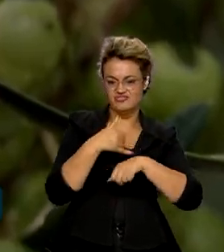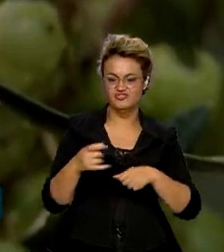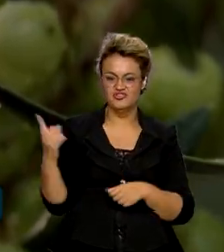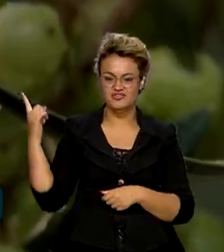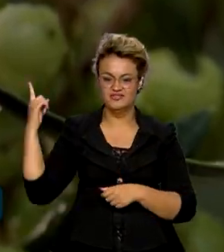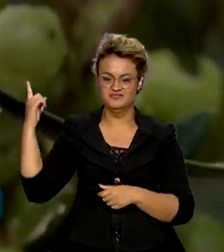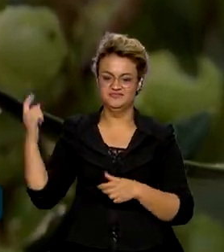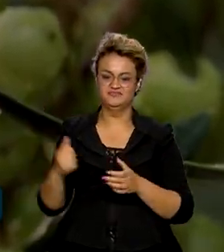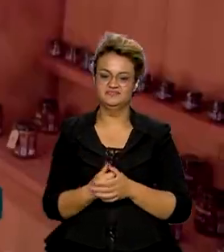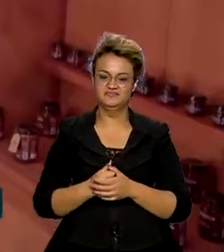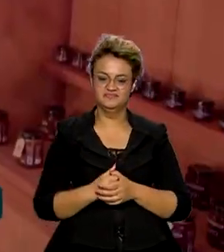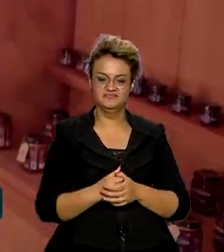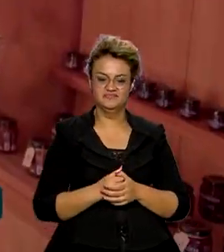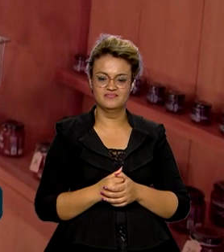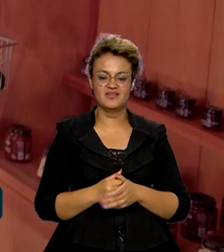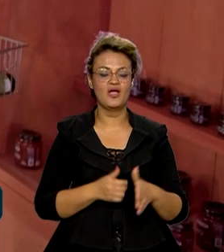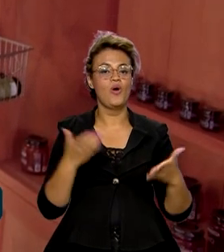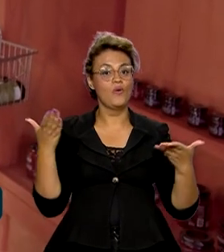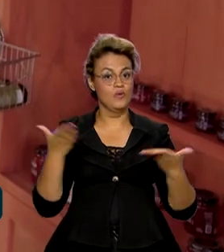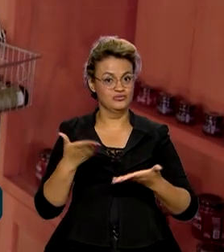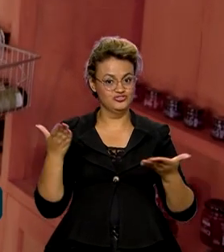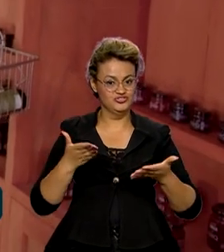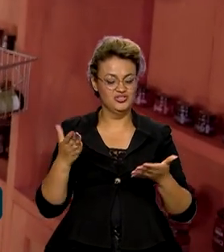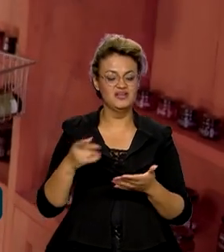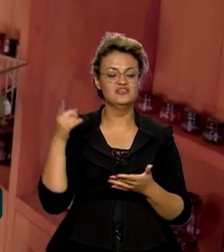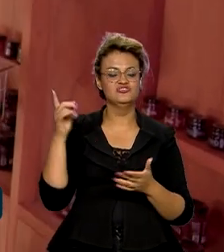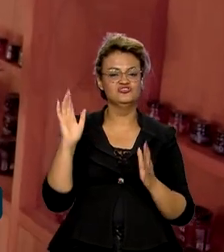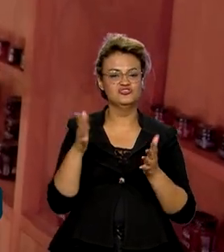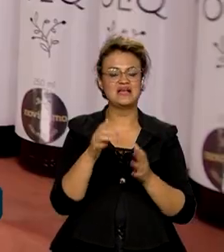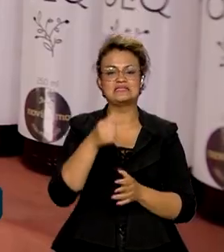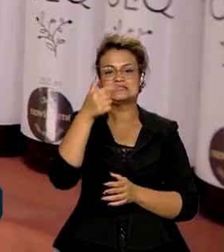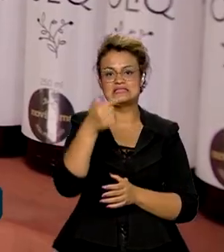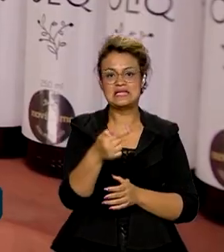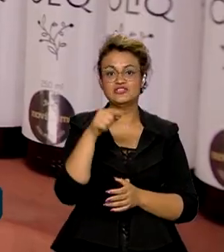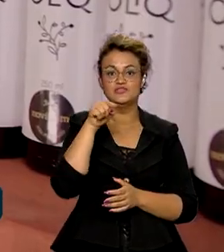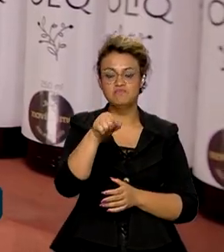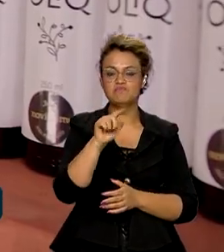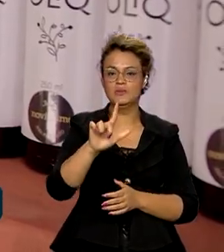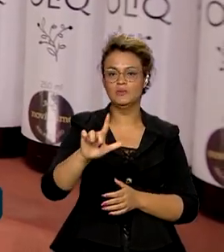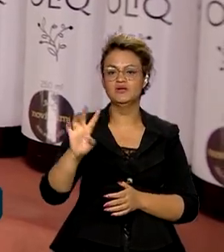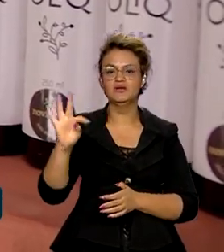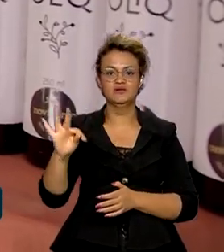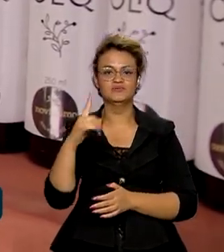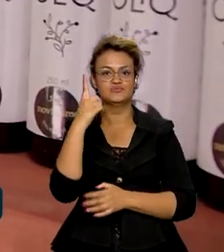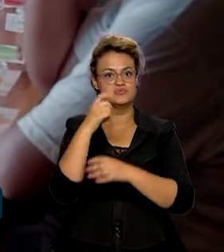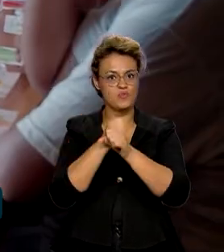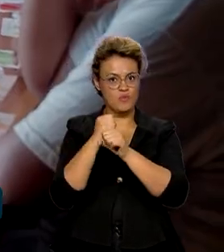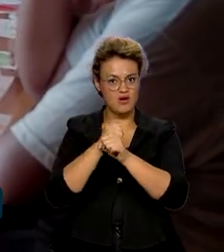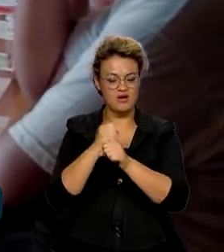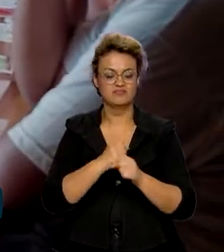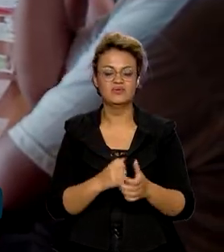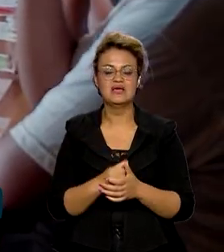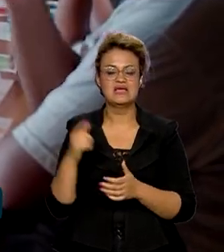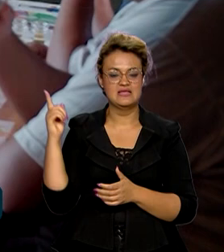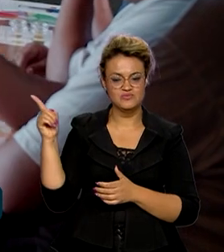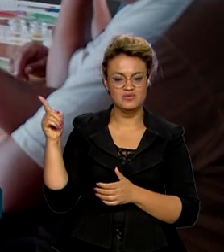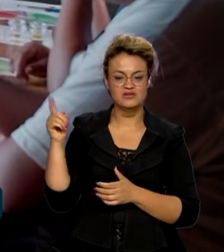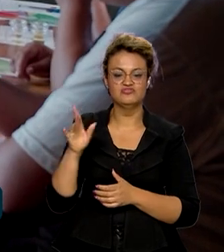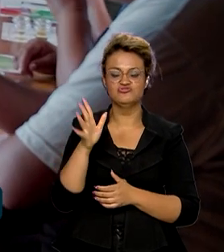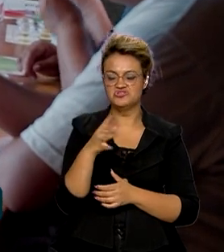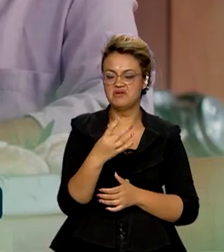árvore rústica. Hoje, a produção já chega a 7 mil litros anuais e o produto já recebeu